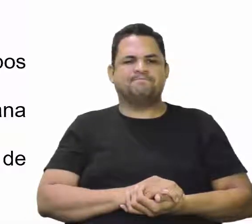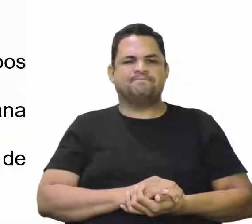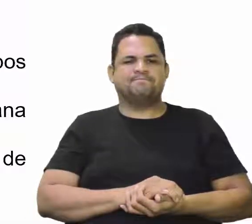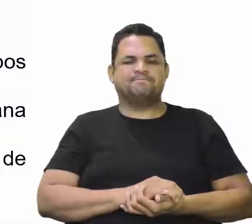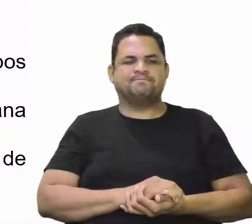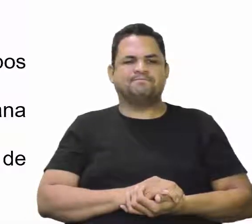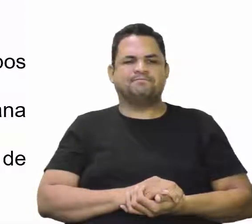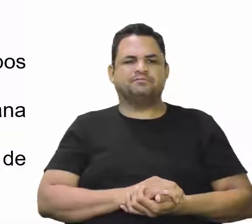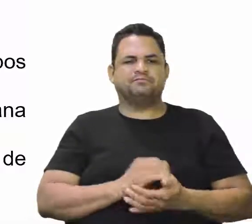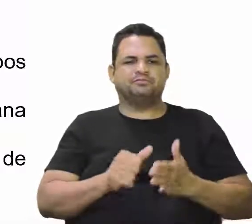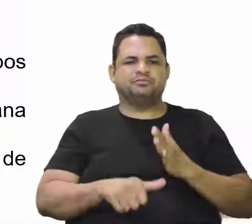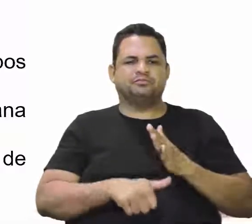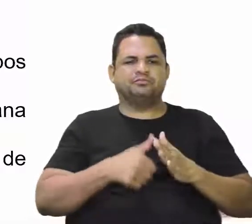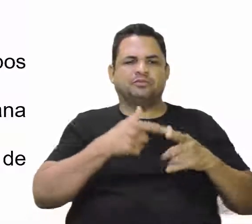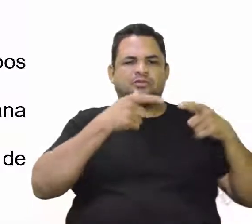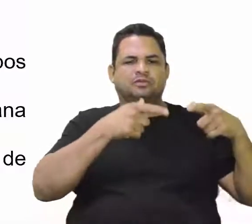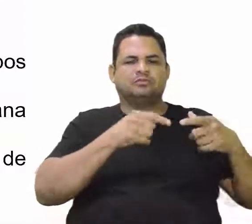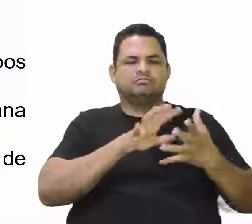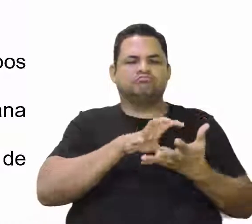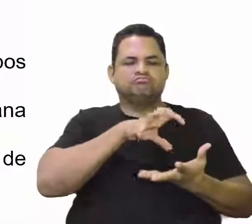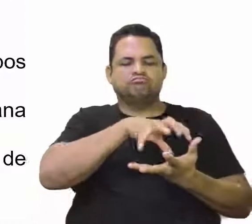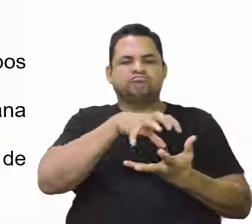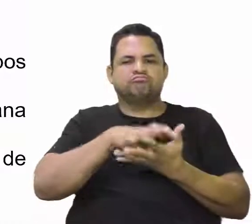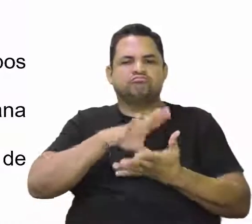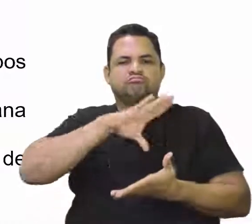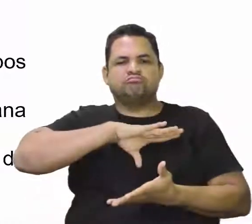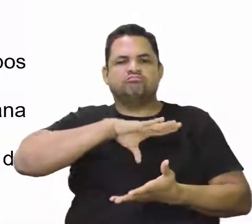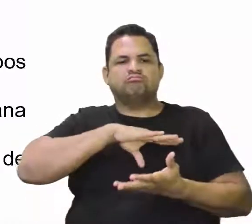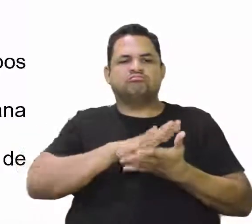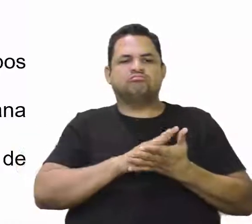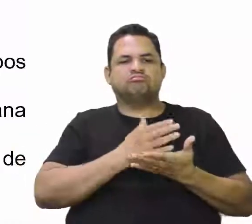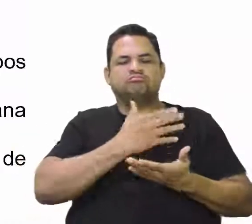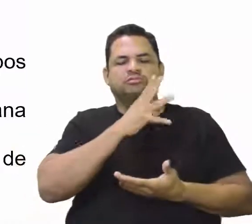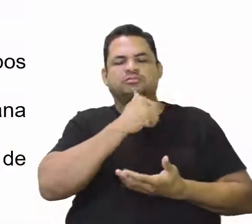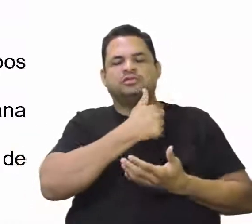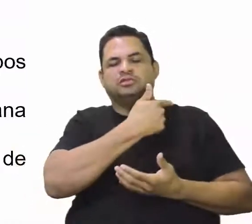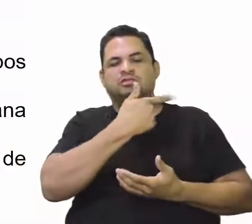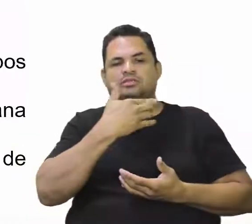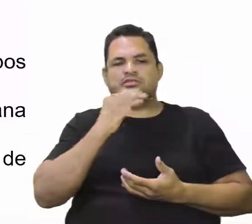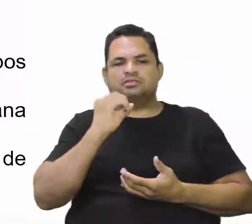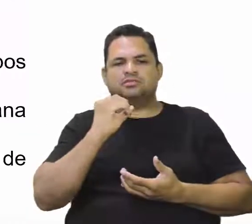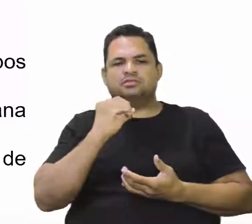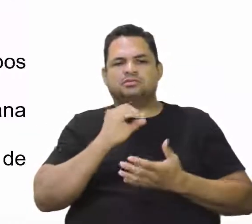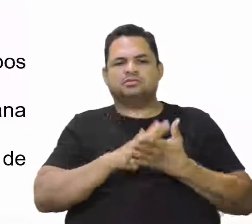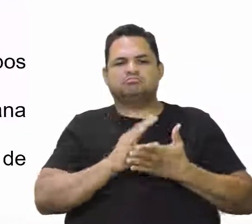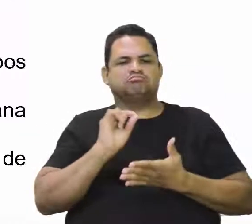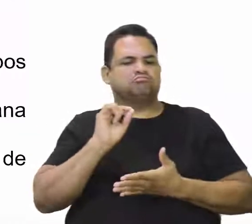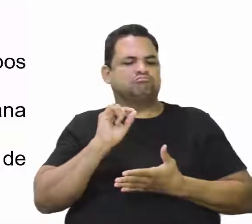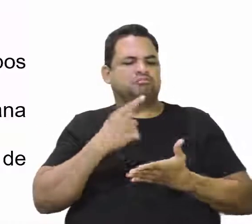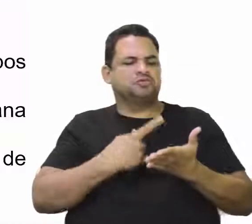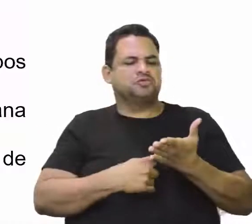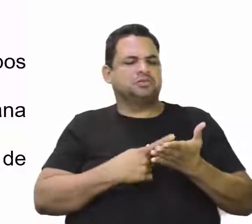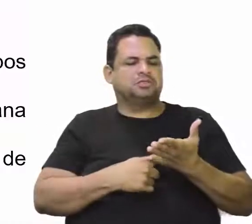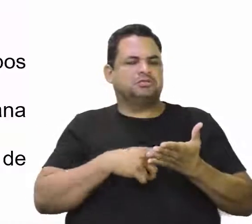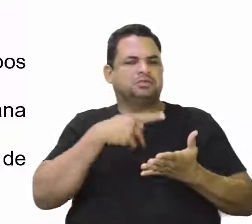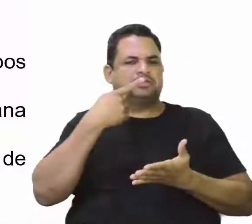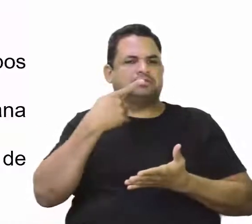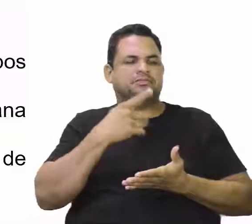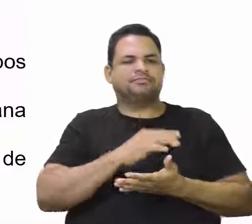O primeiro local ocupado pelos portugueses, onde ficariam por 10 dias, era isso que o tratado falava?